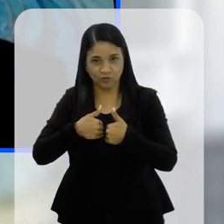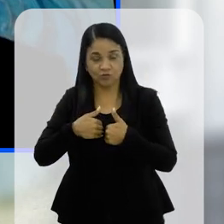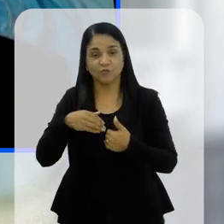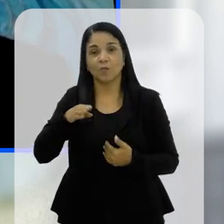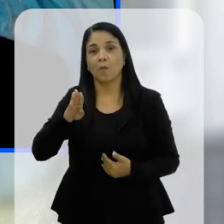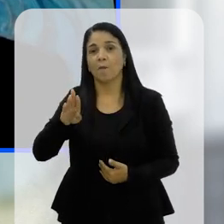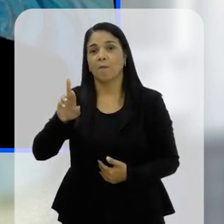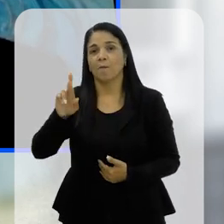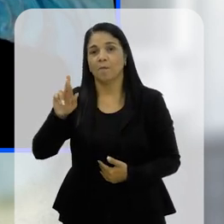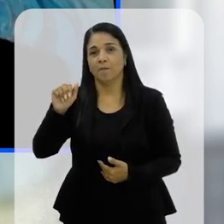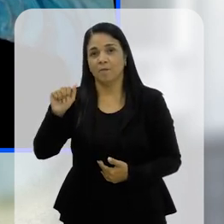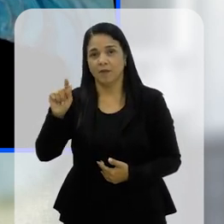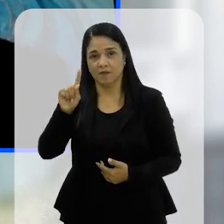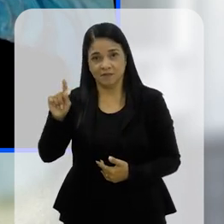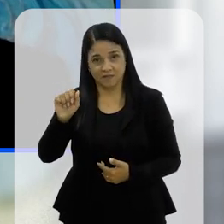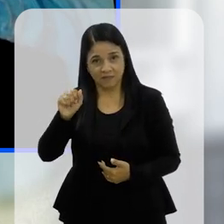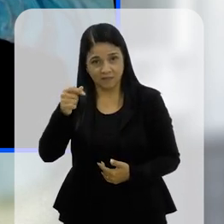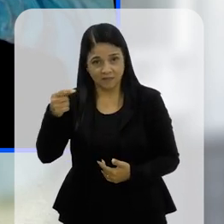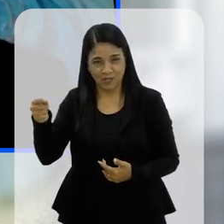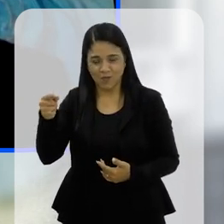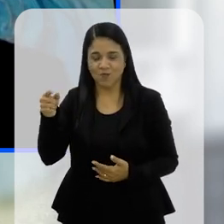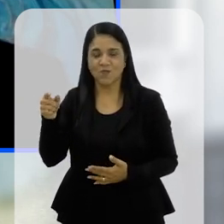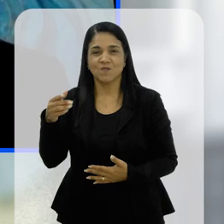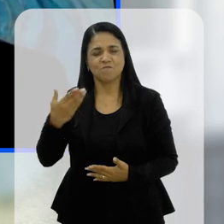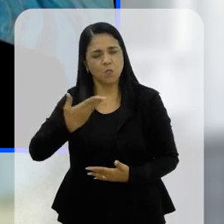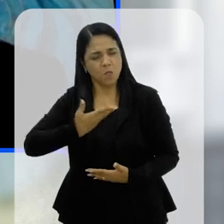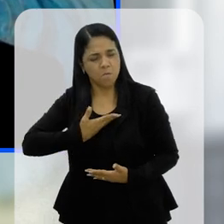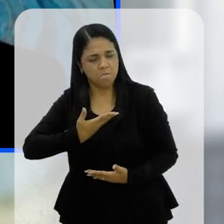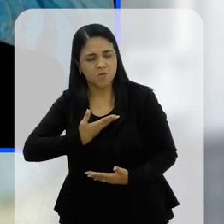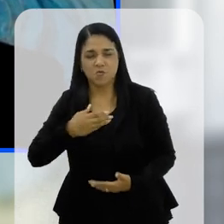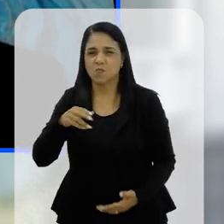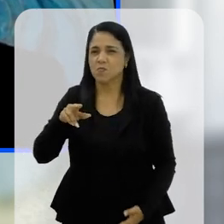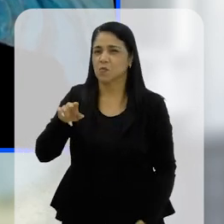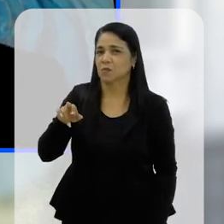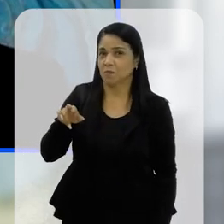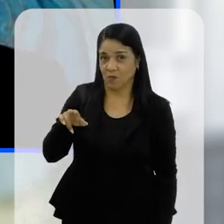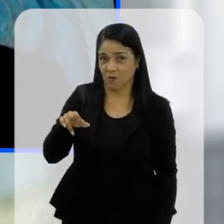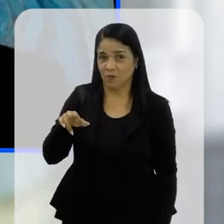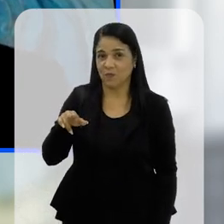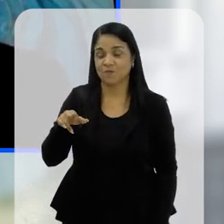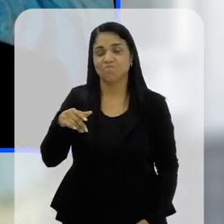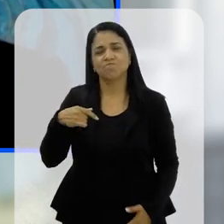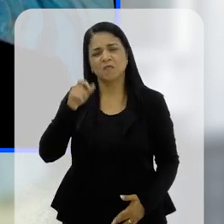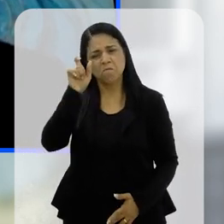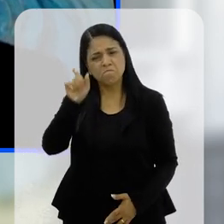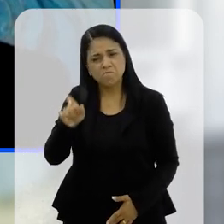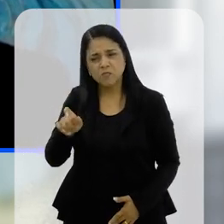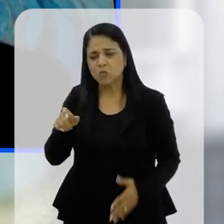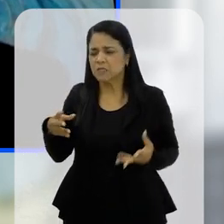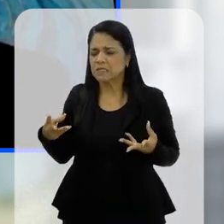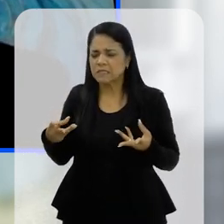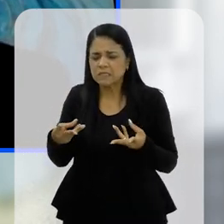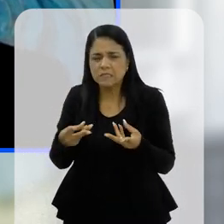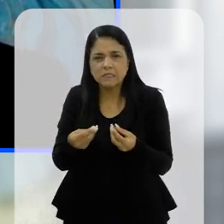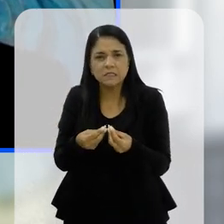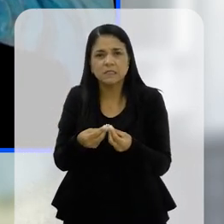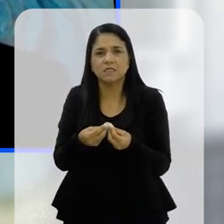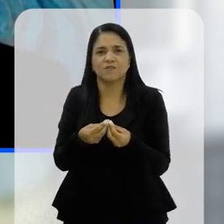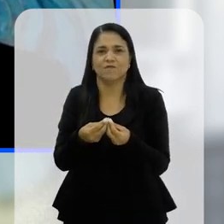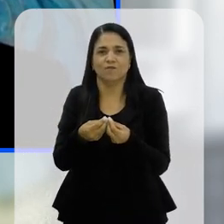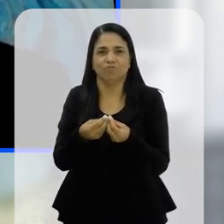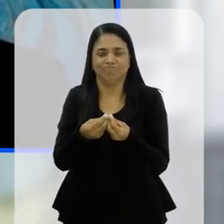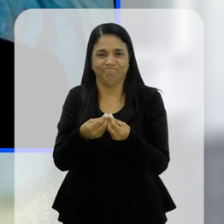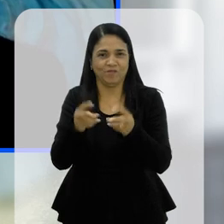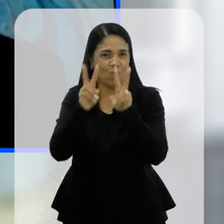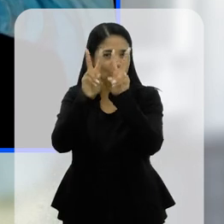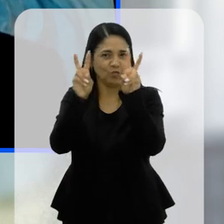deputado Brasão, que é um querido, um irmão, um amigo, uma pessoa altamente sensível